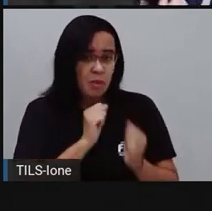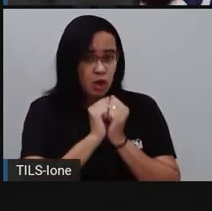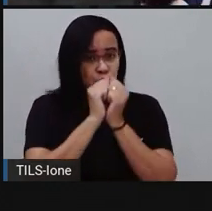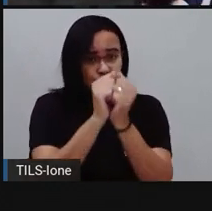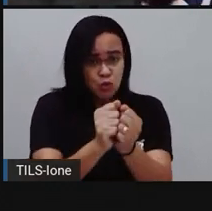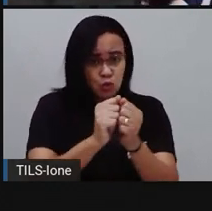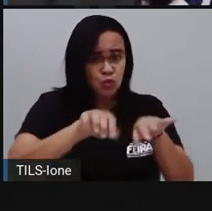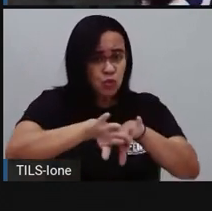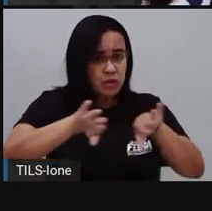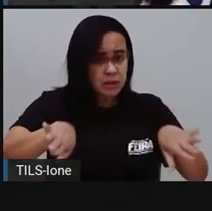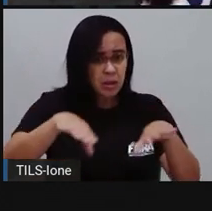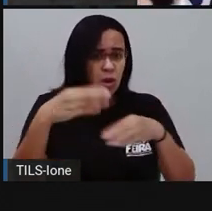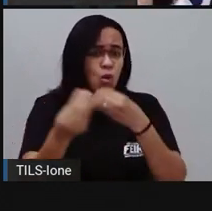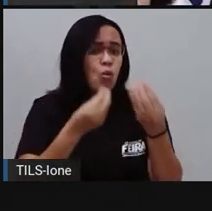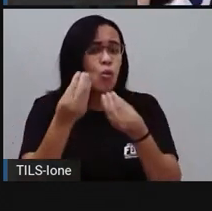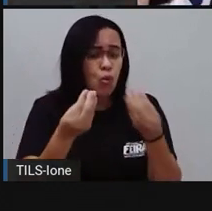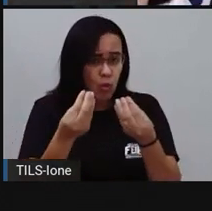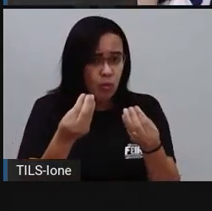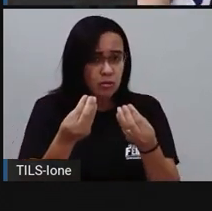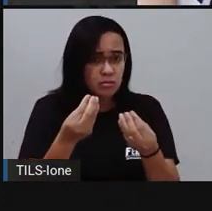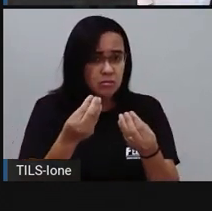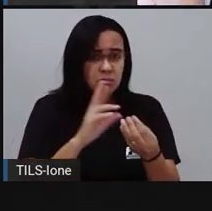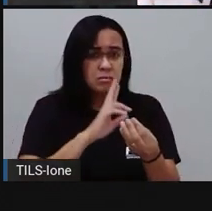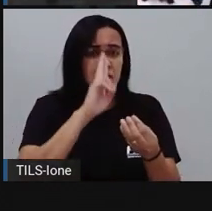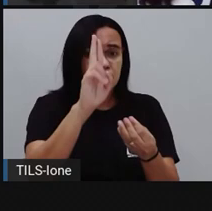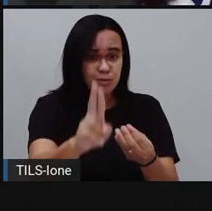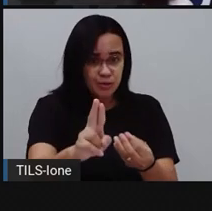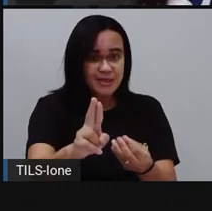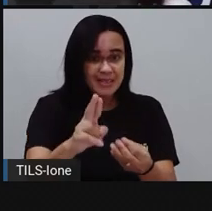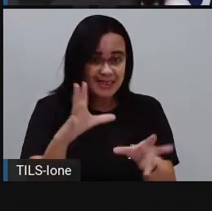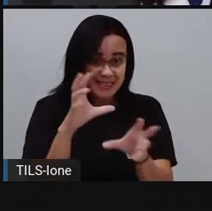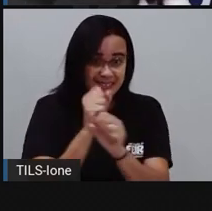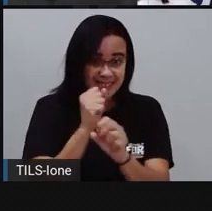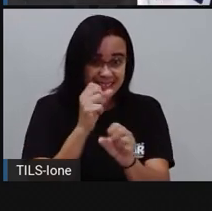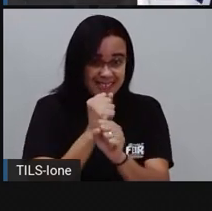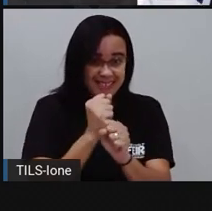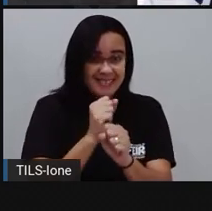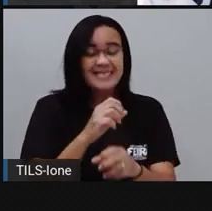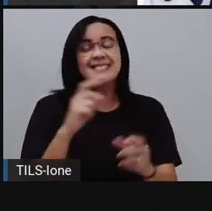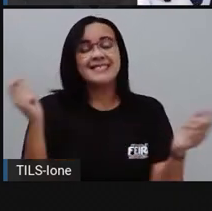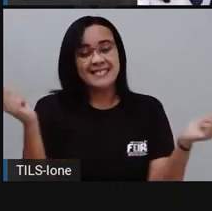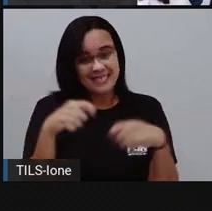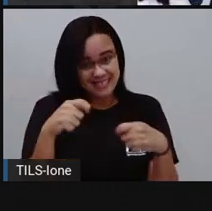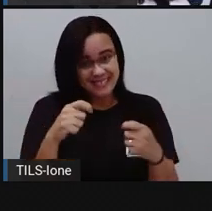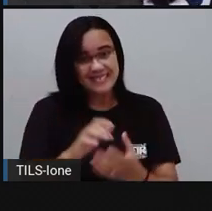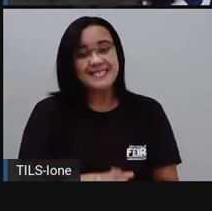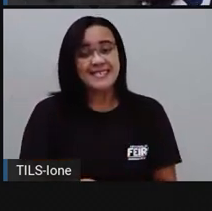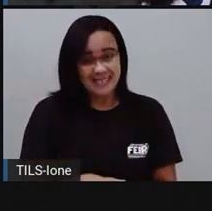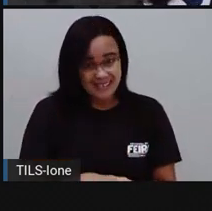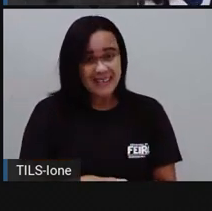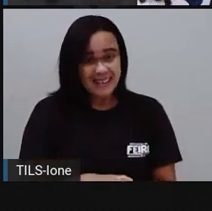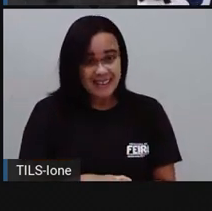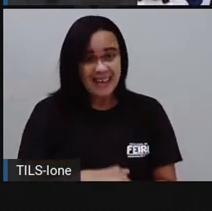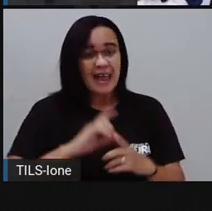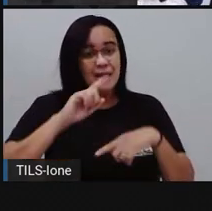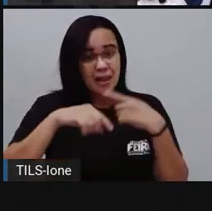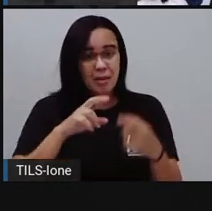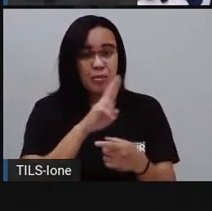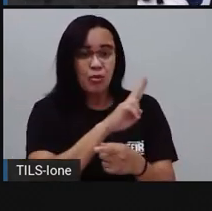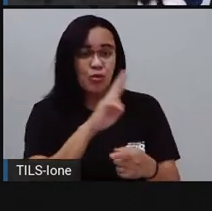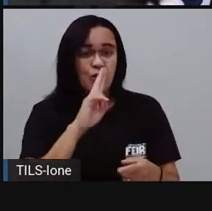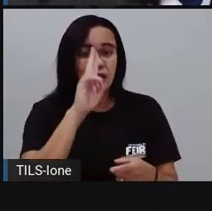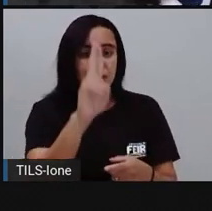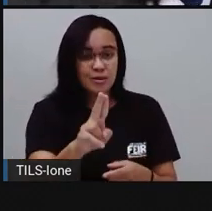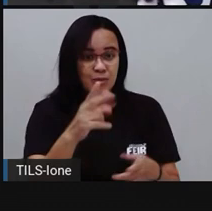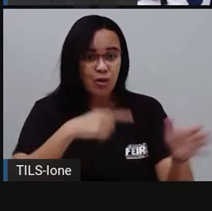Então, aqui, neste espaço, é onde nós vamos fazer os nossos cálculos, tá bom? E aqui nós vamos escrever a resposta da